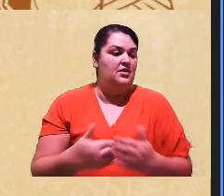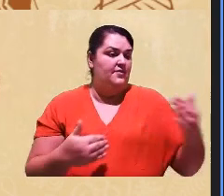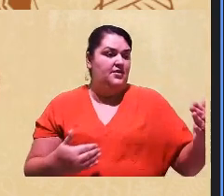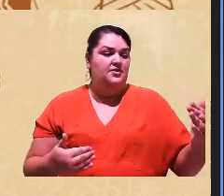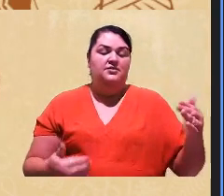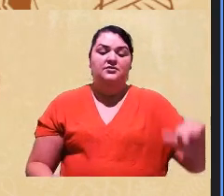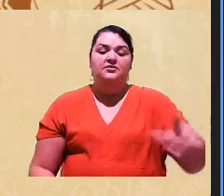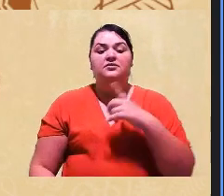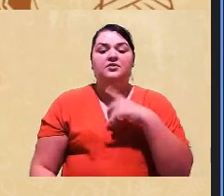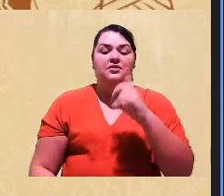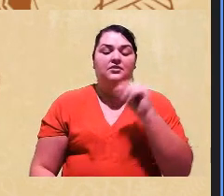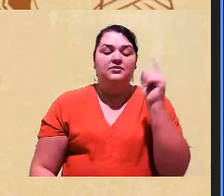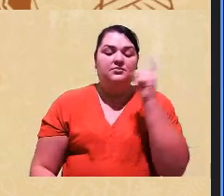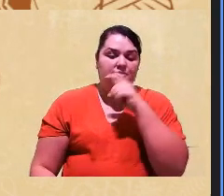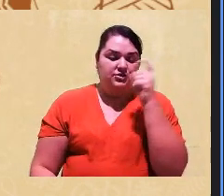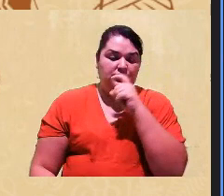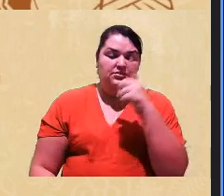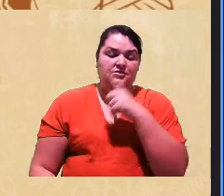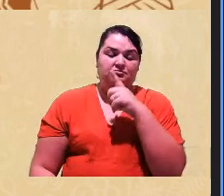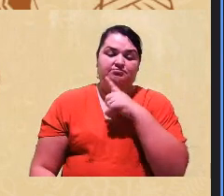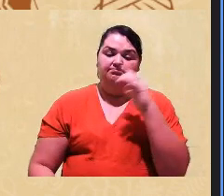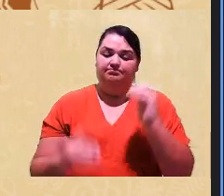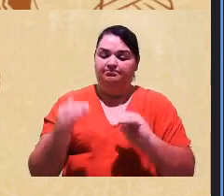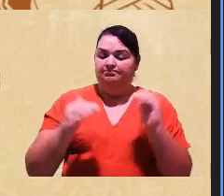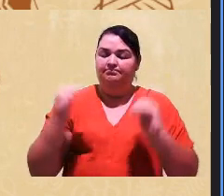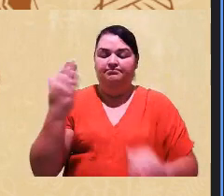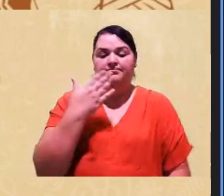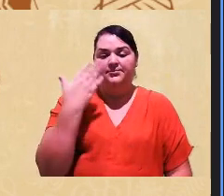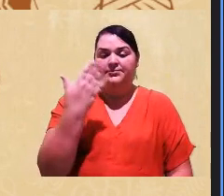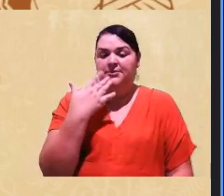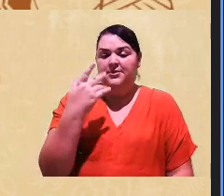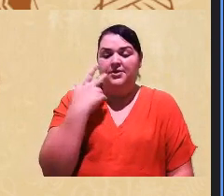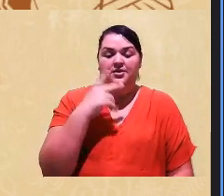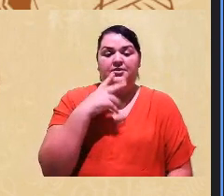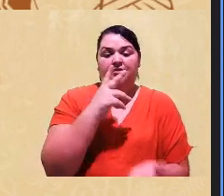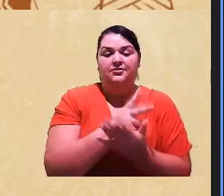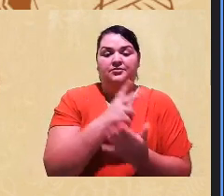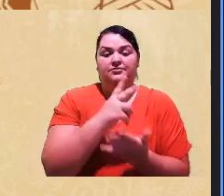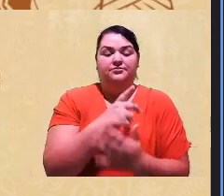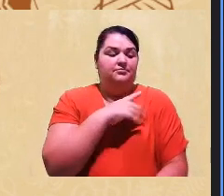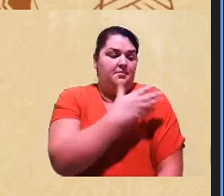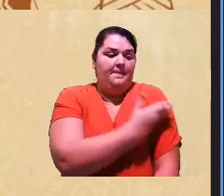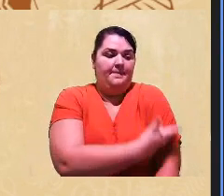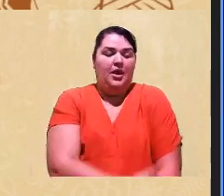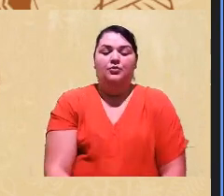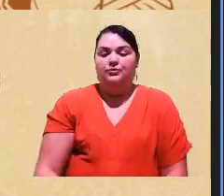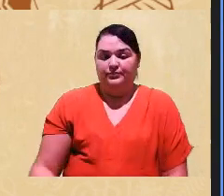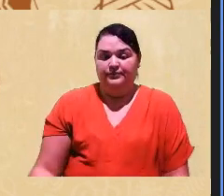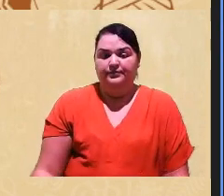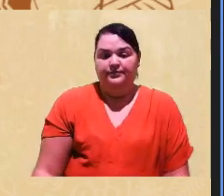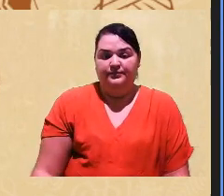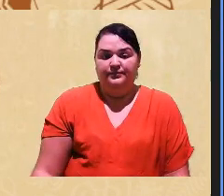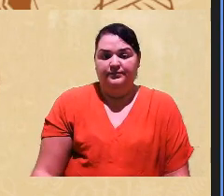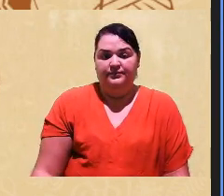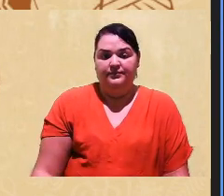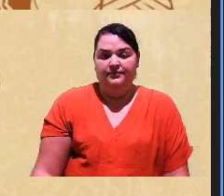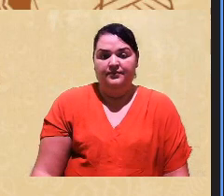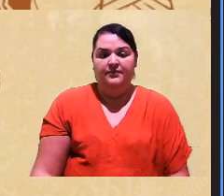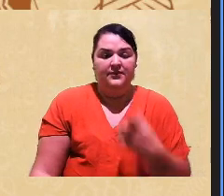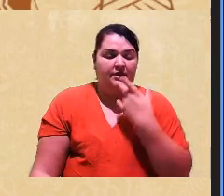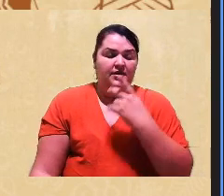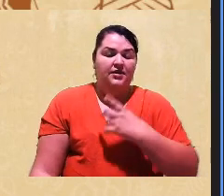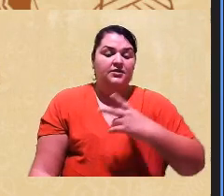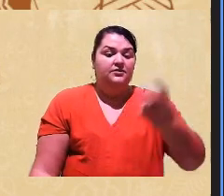mentira que privilegia o padrão da branquitude né Bento fala sobre esse pacto narcísico